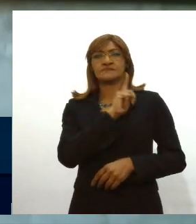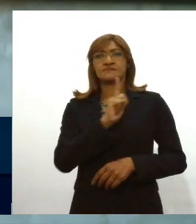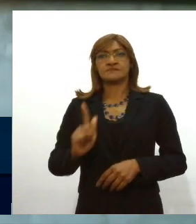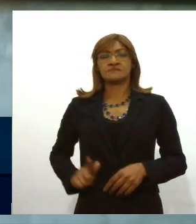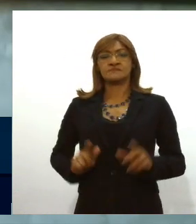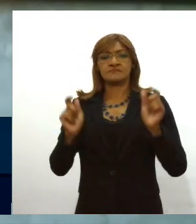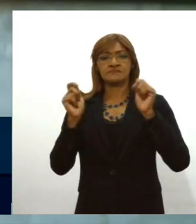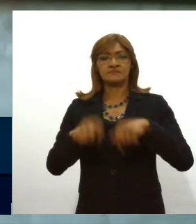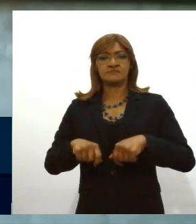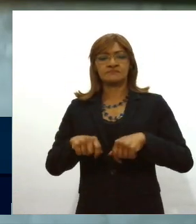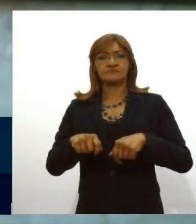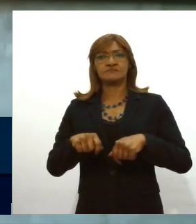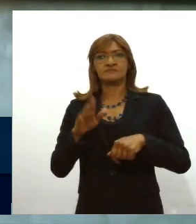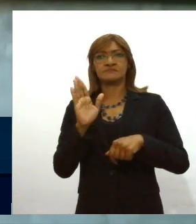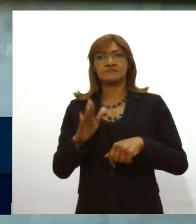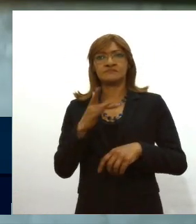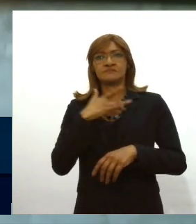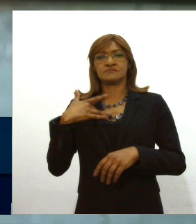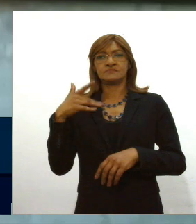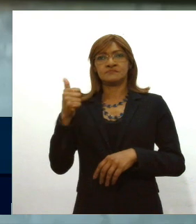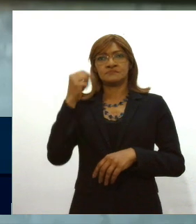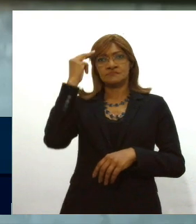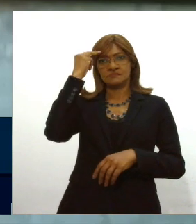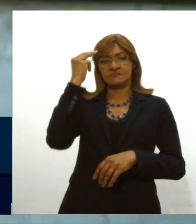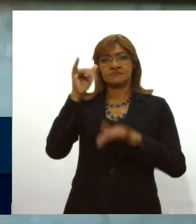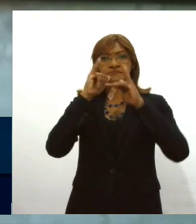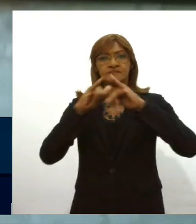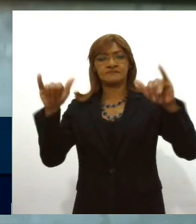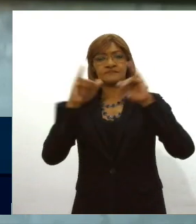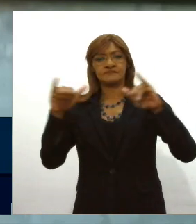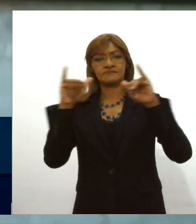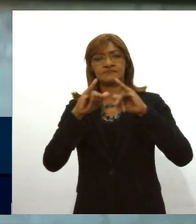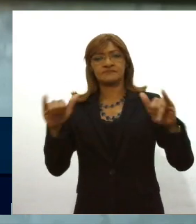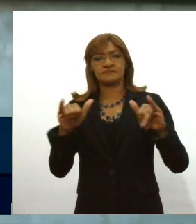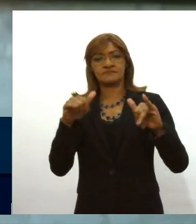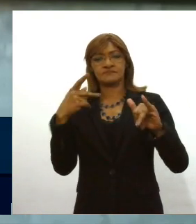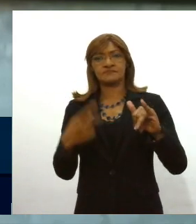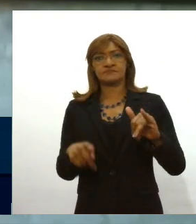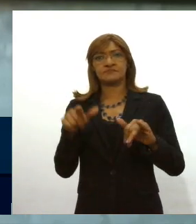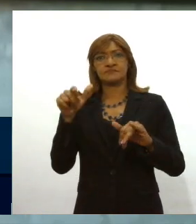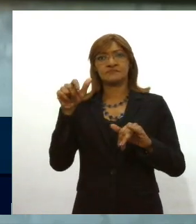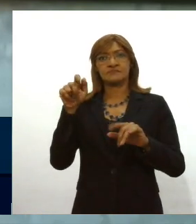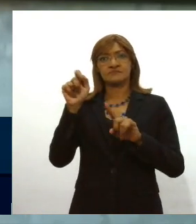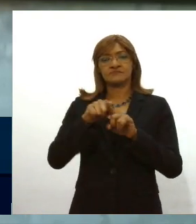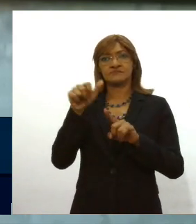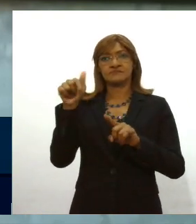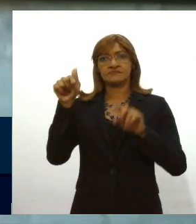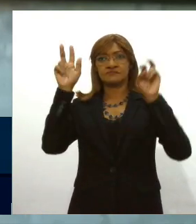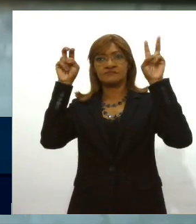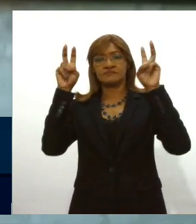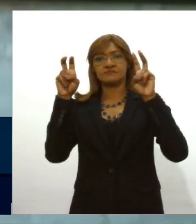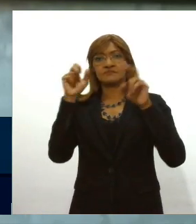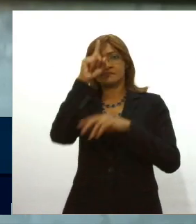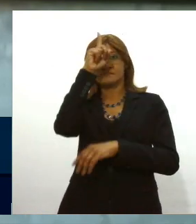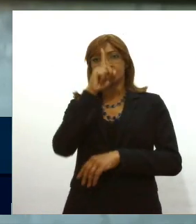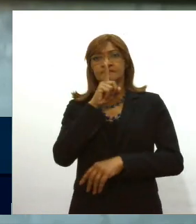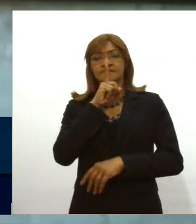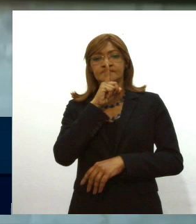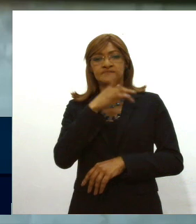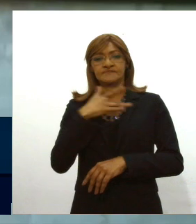sejam feitas ações de remoção à saúde mental durante a campanha nacional de setembro amarelo promoção à saúde mental